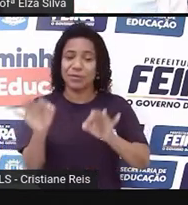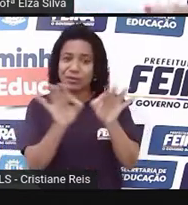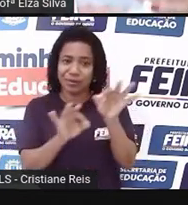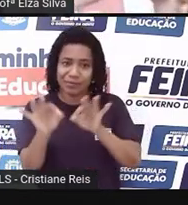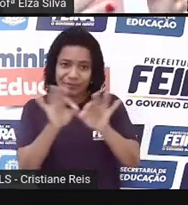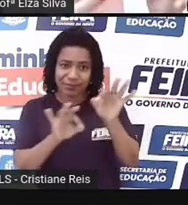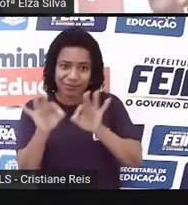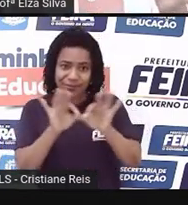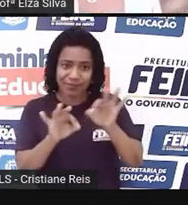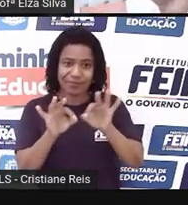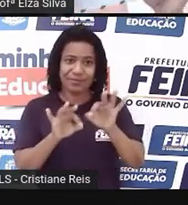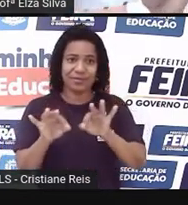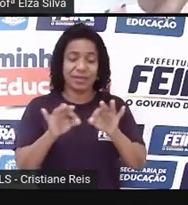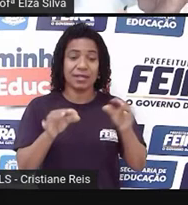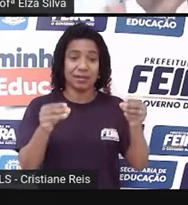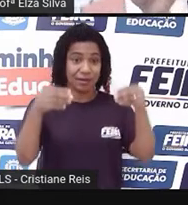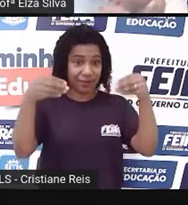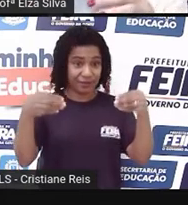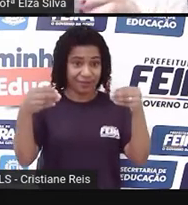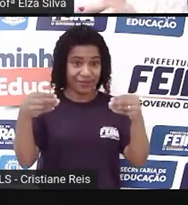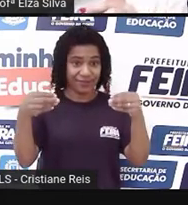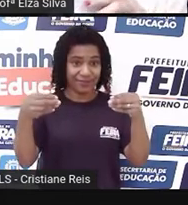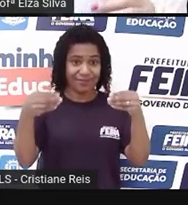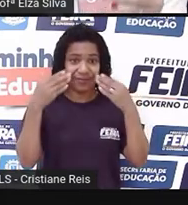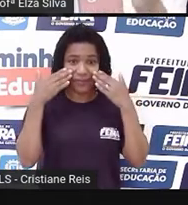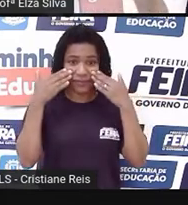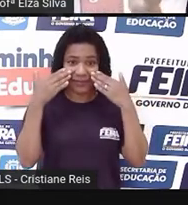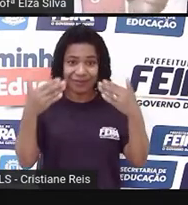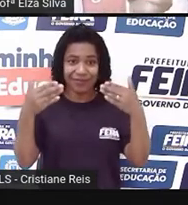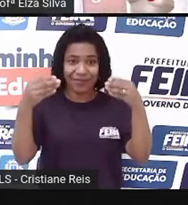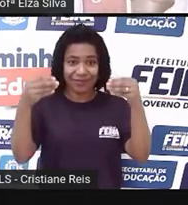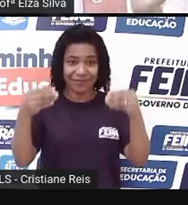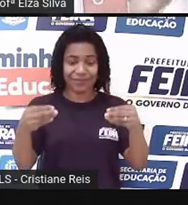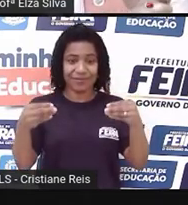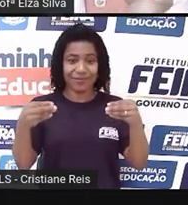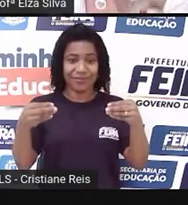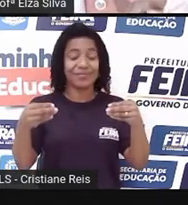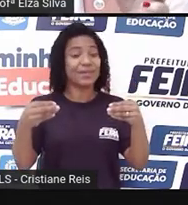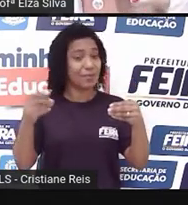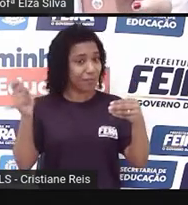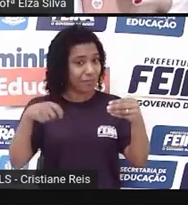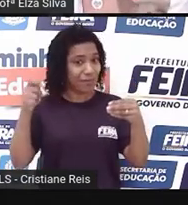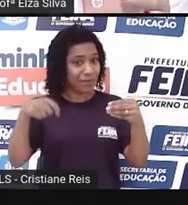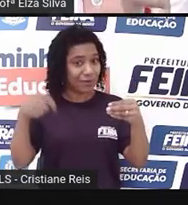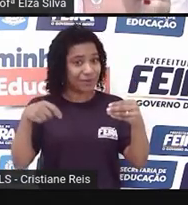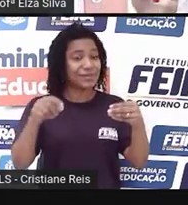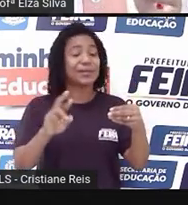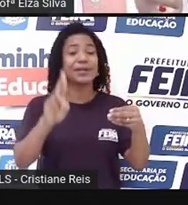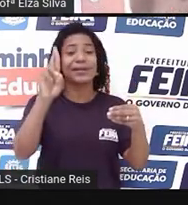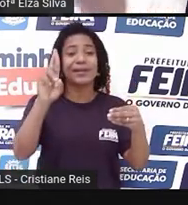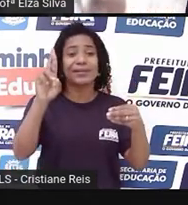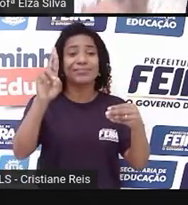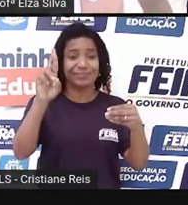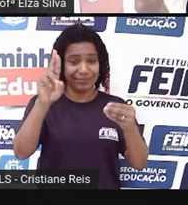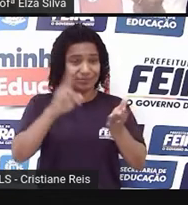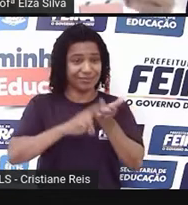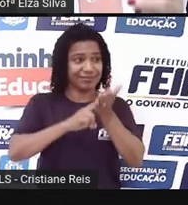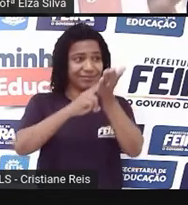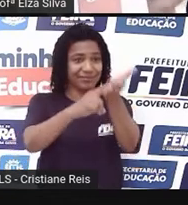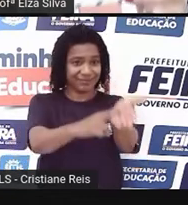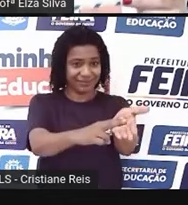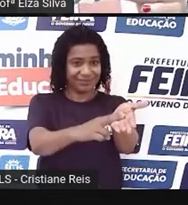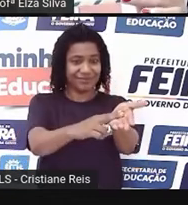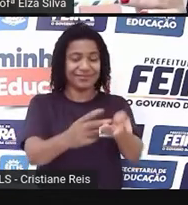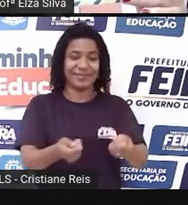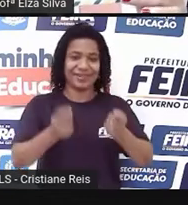colocando aqui nessa parte da frente o destinatário e na parte de trás